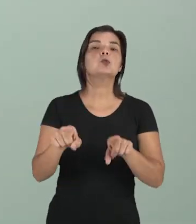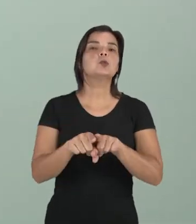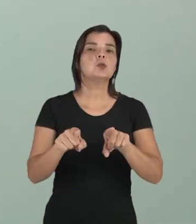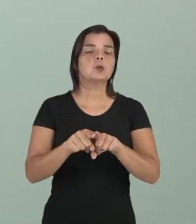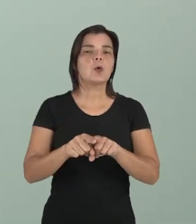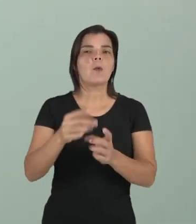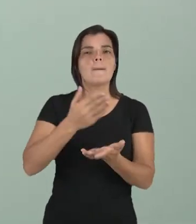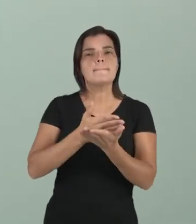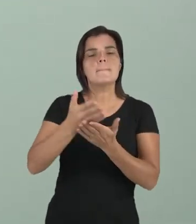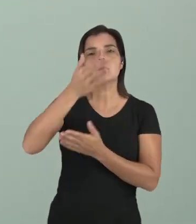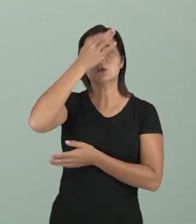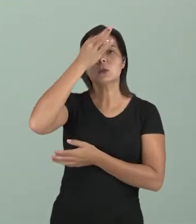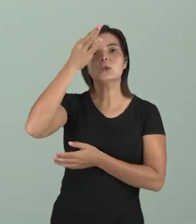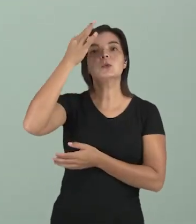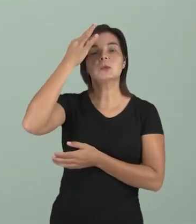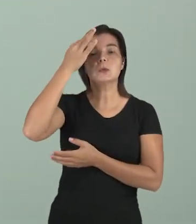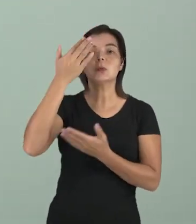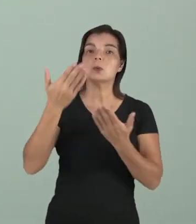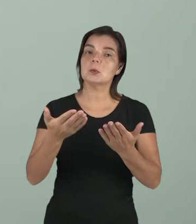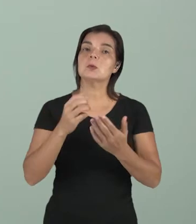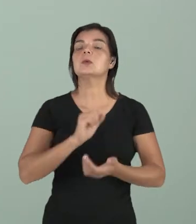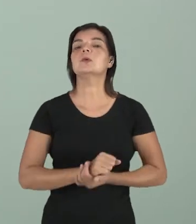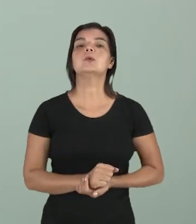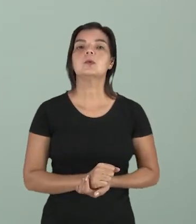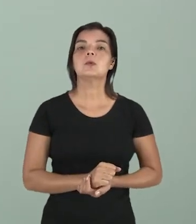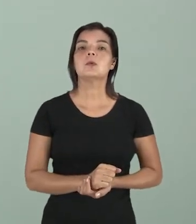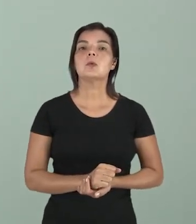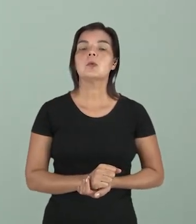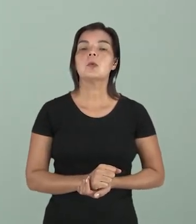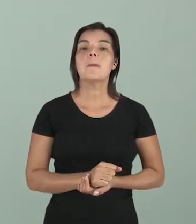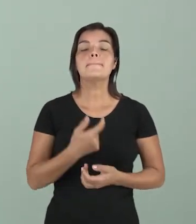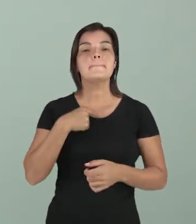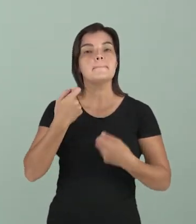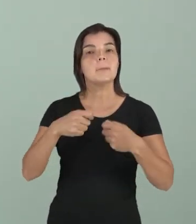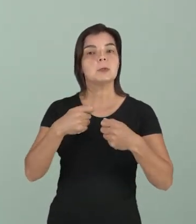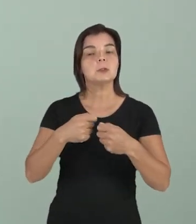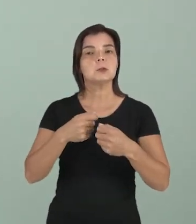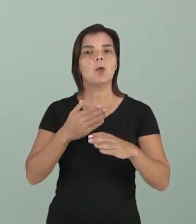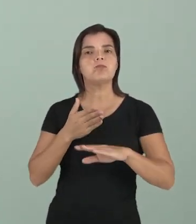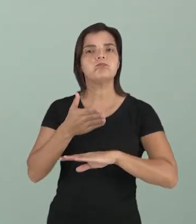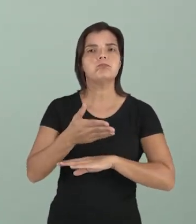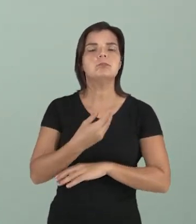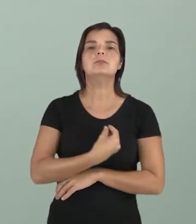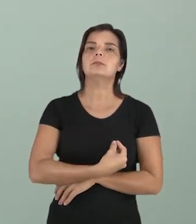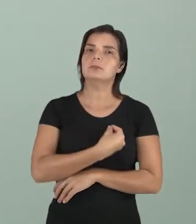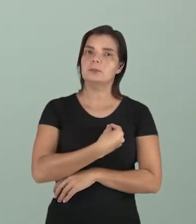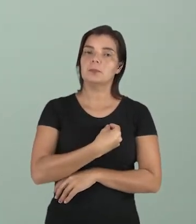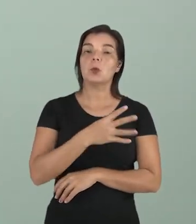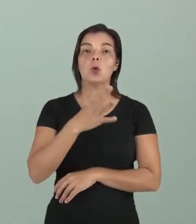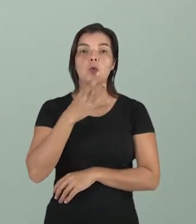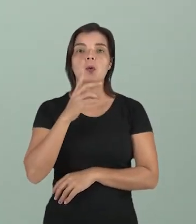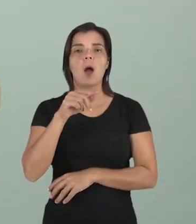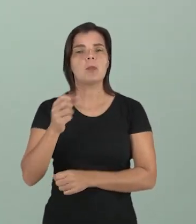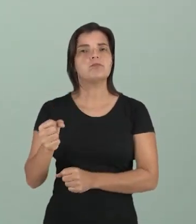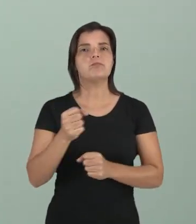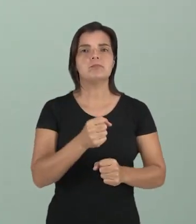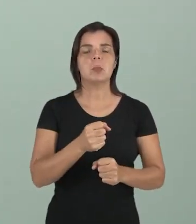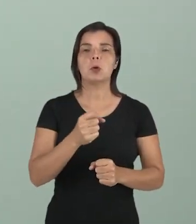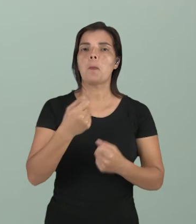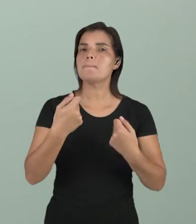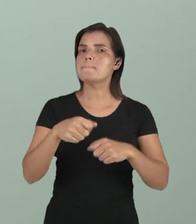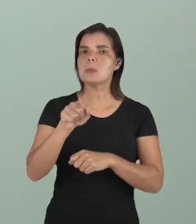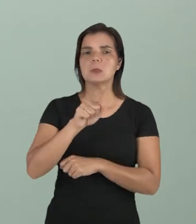princípio filosófico subjacente a isso é, eu devo interferir na realidade, então conhecer é poder, eu não devo só